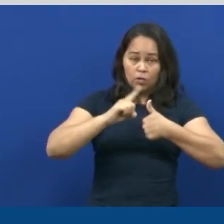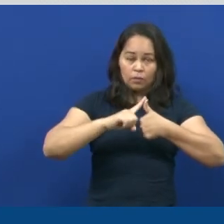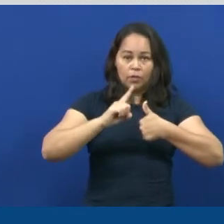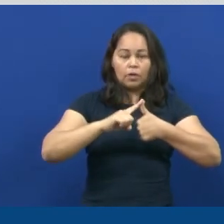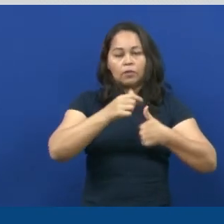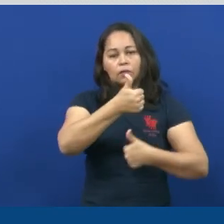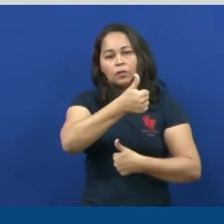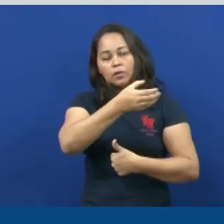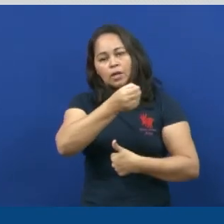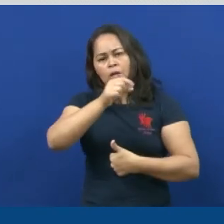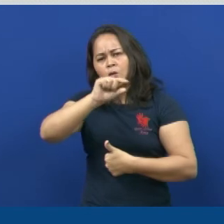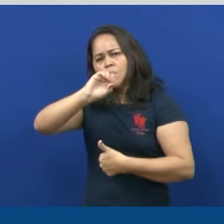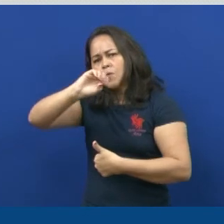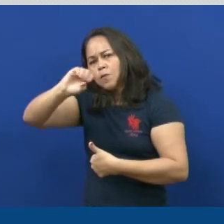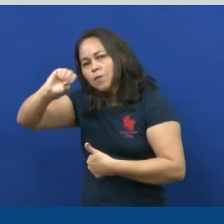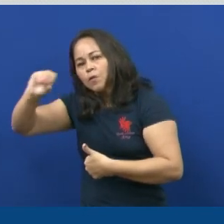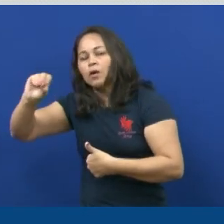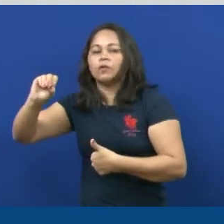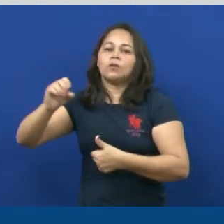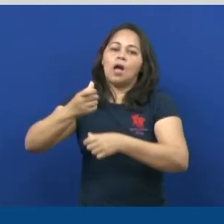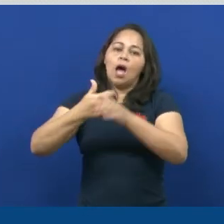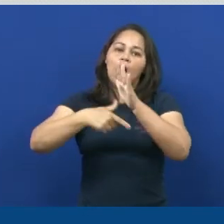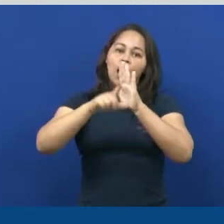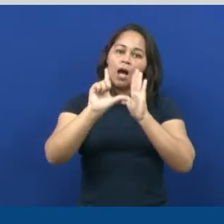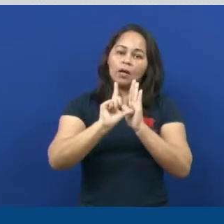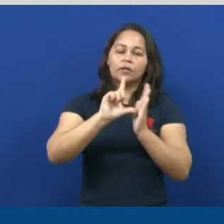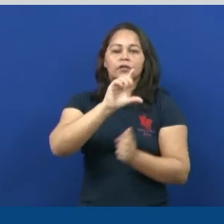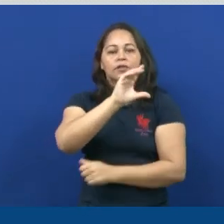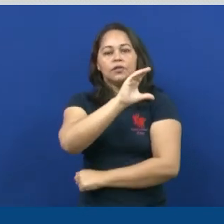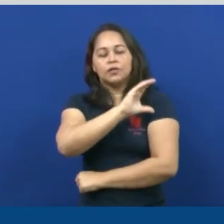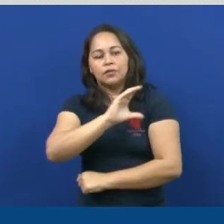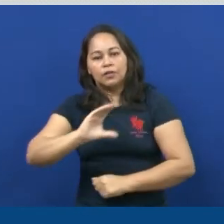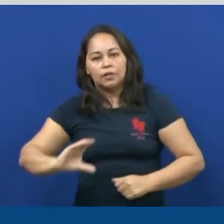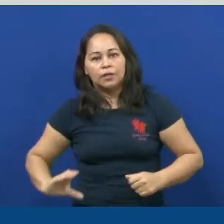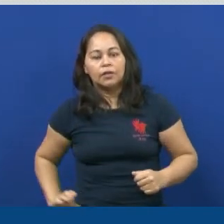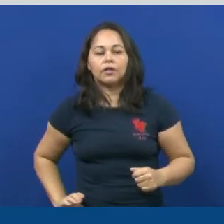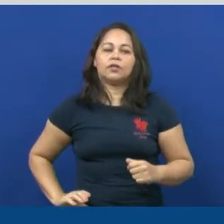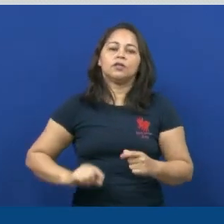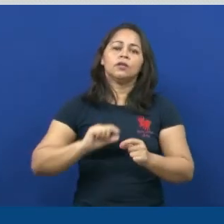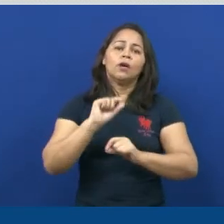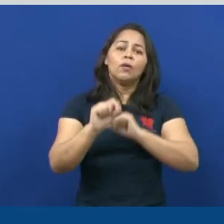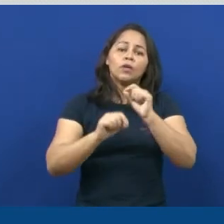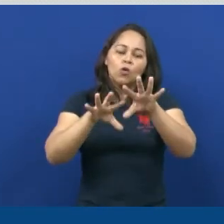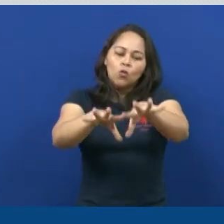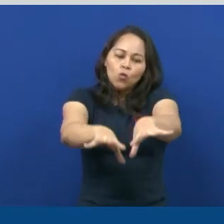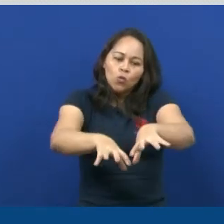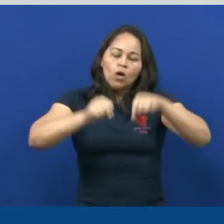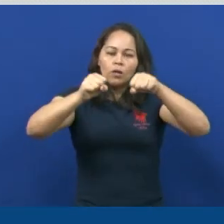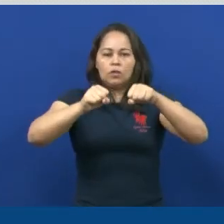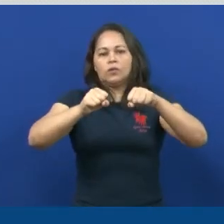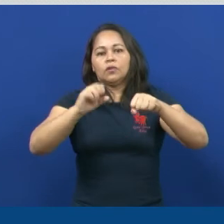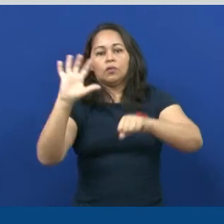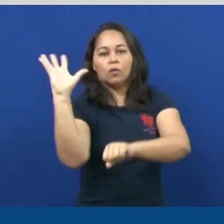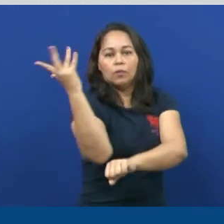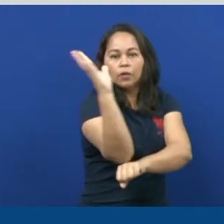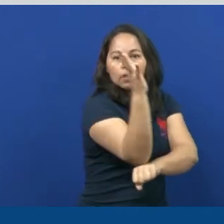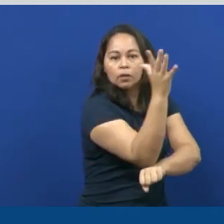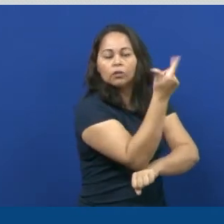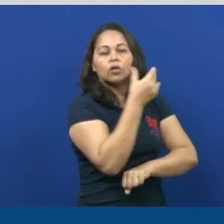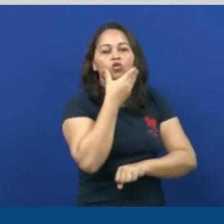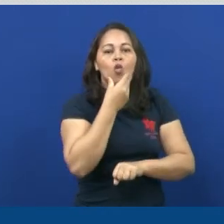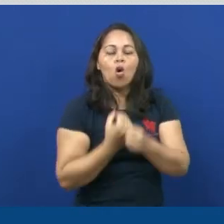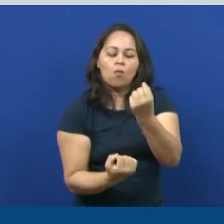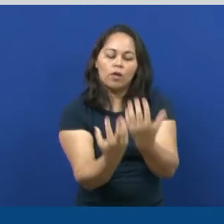que é justamente onde se tem aí, né, esse processo de dominação do homem pela natureza, pelo